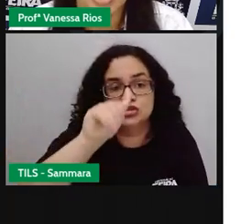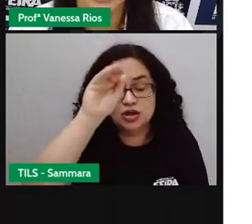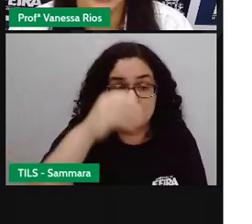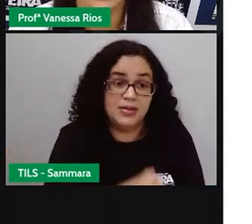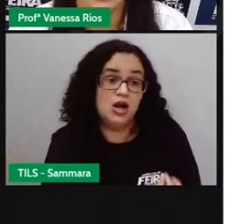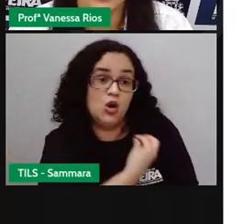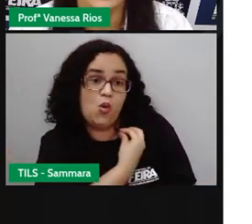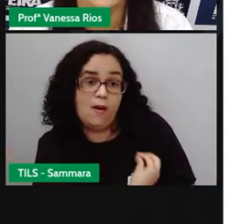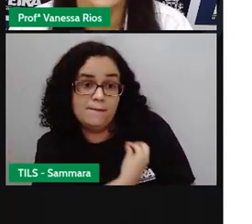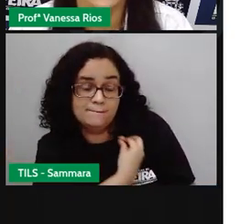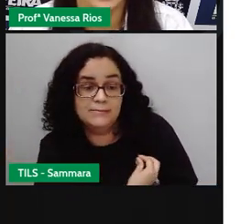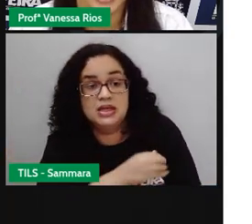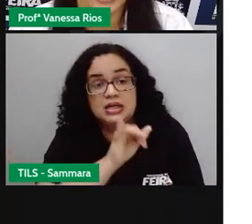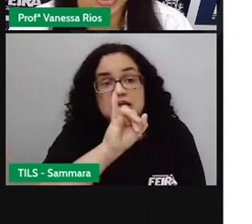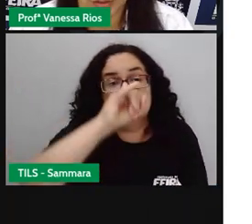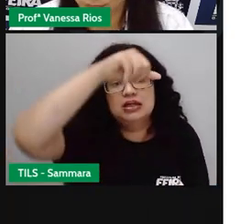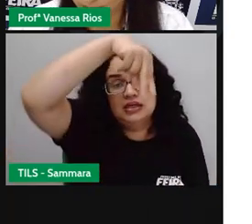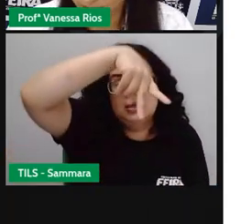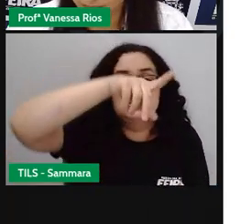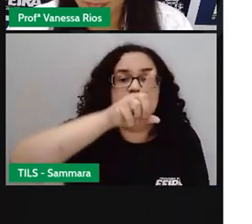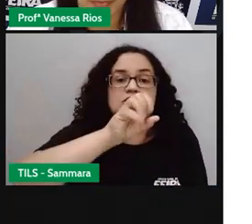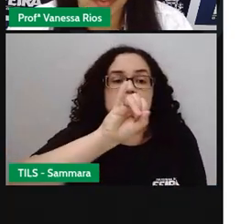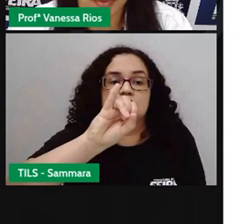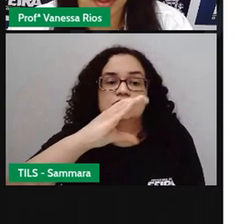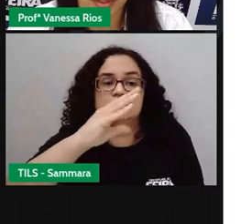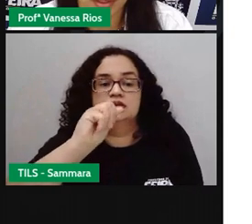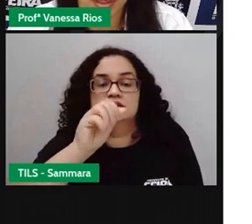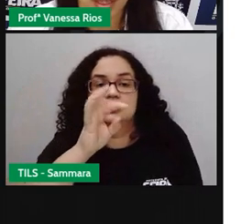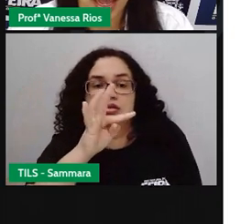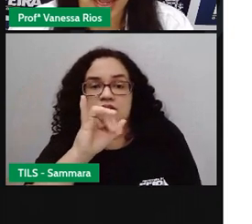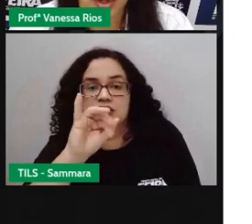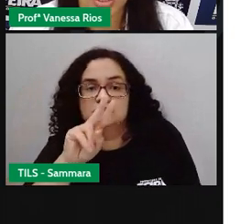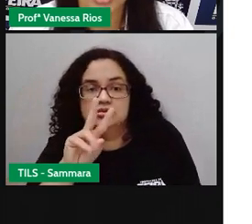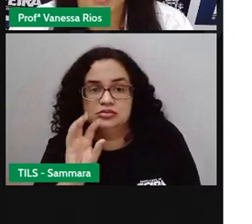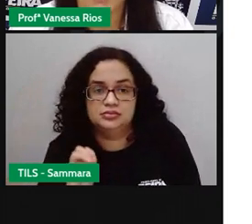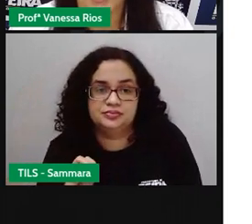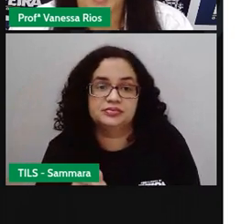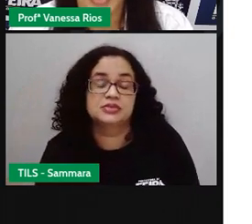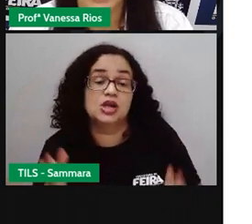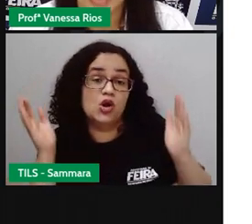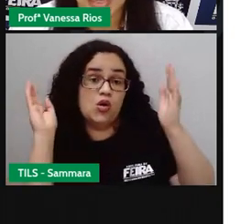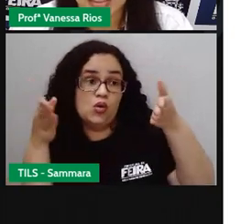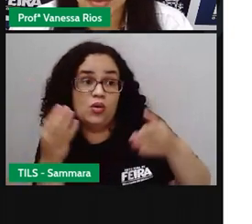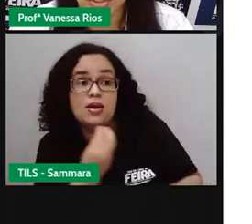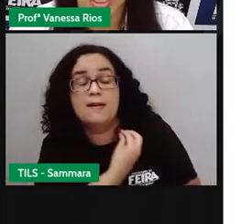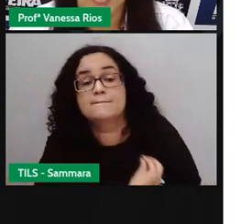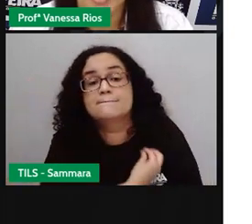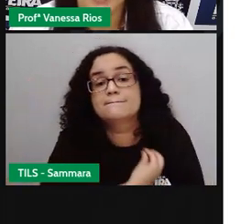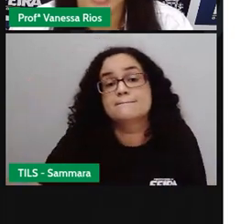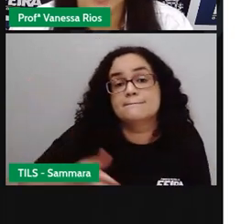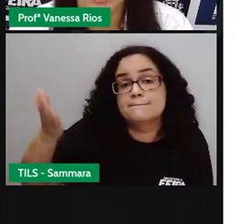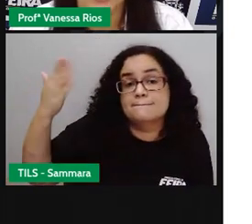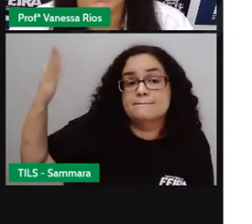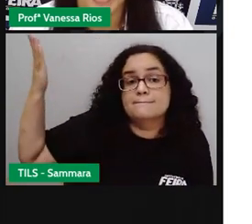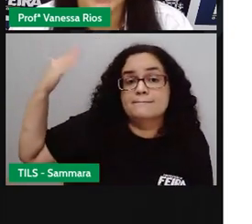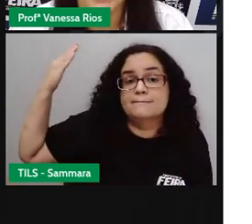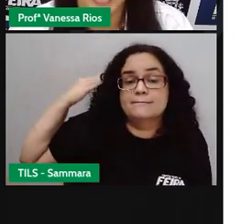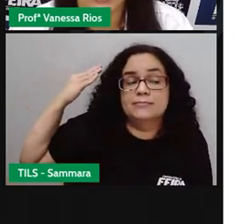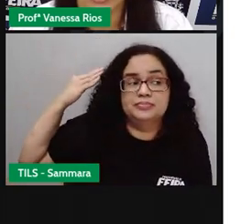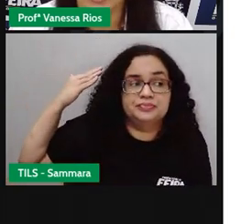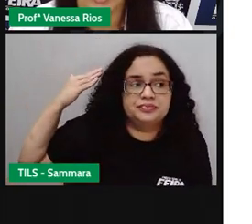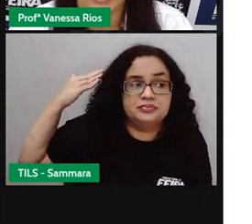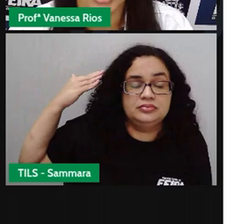presente do indicativo. Agora, gente vai ver os pretéritos, né? Os tipos de